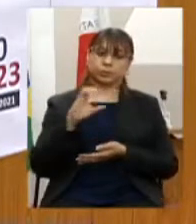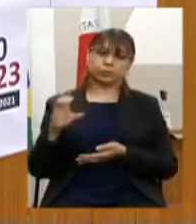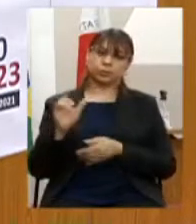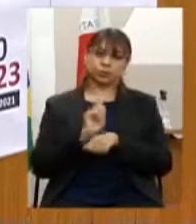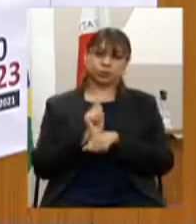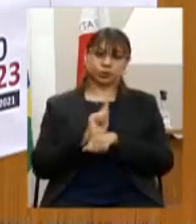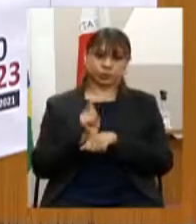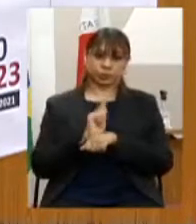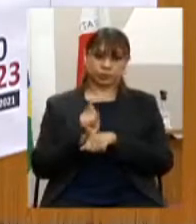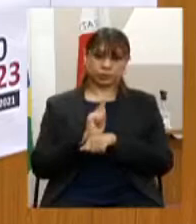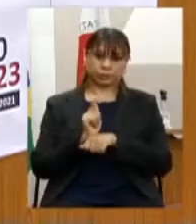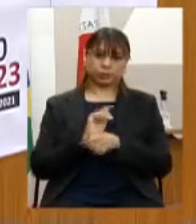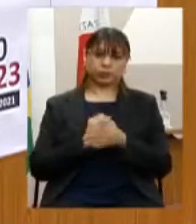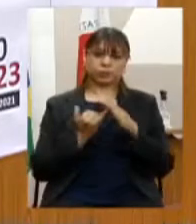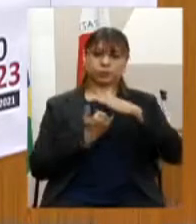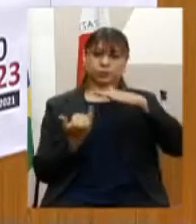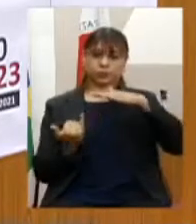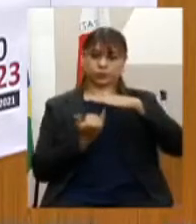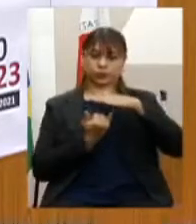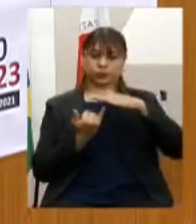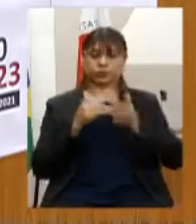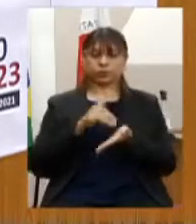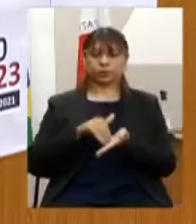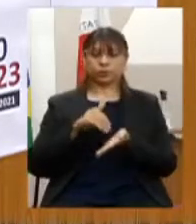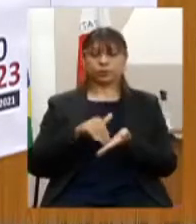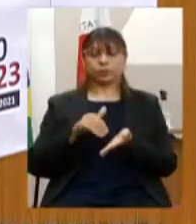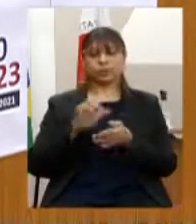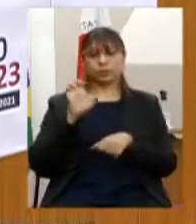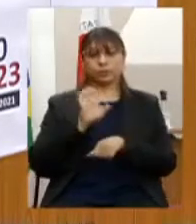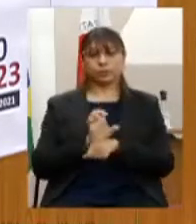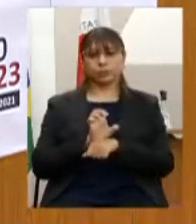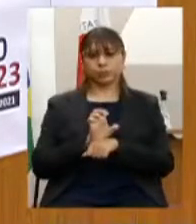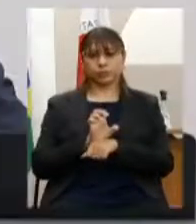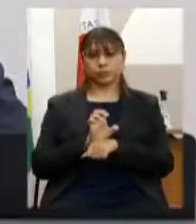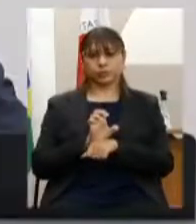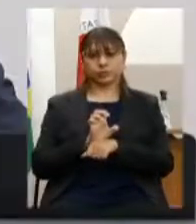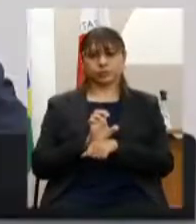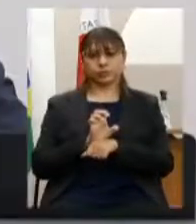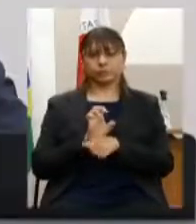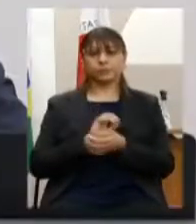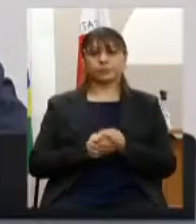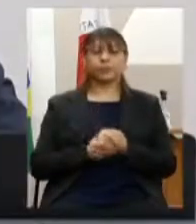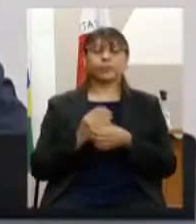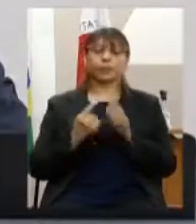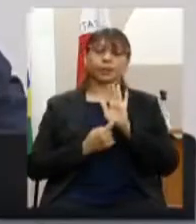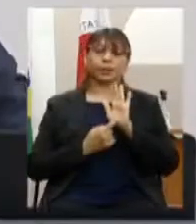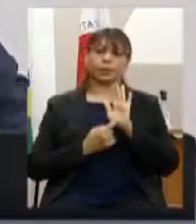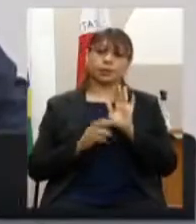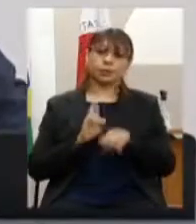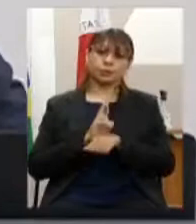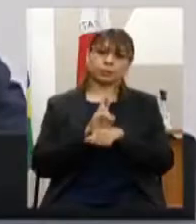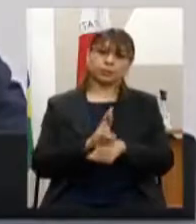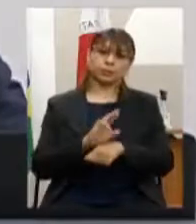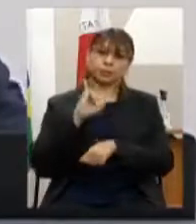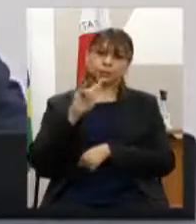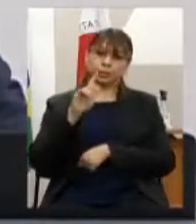Gestão Institucional da Secretaria do Estado de Governo representando Igor Mascarenhas